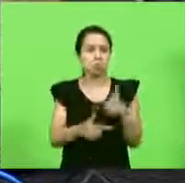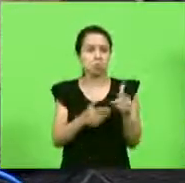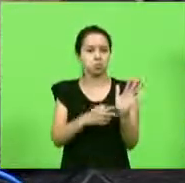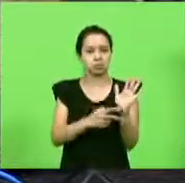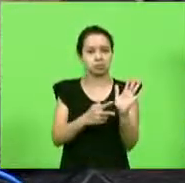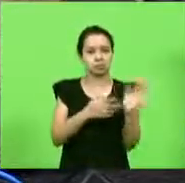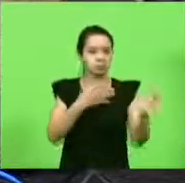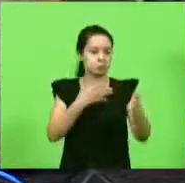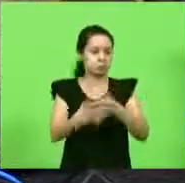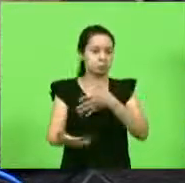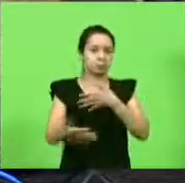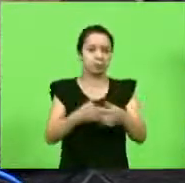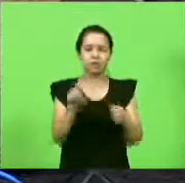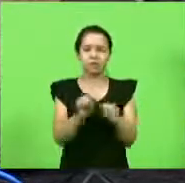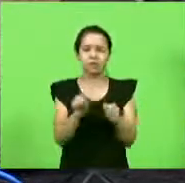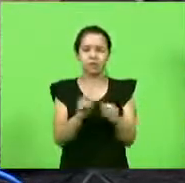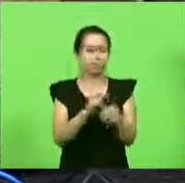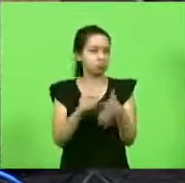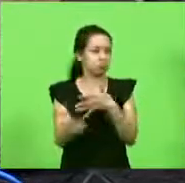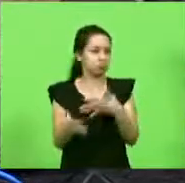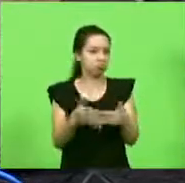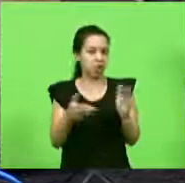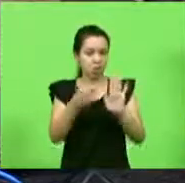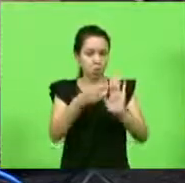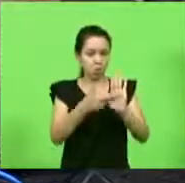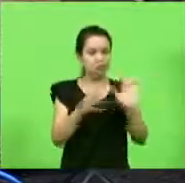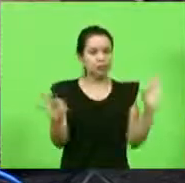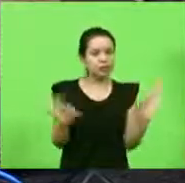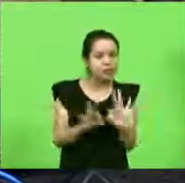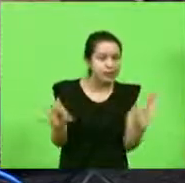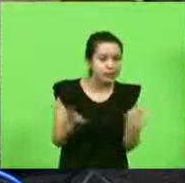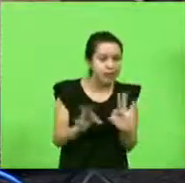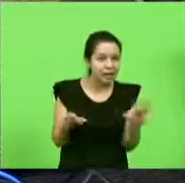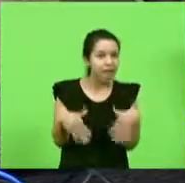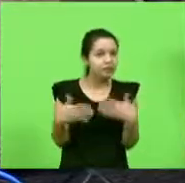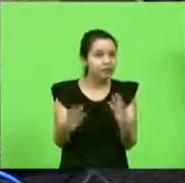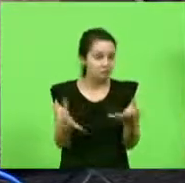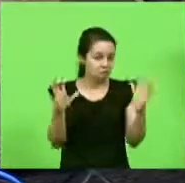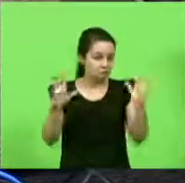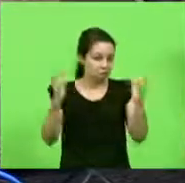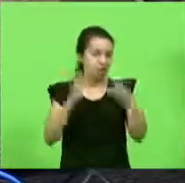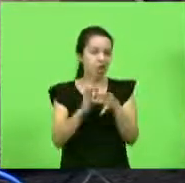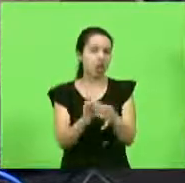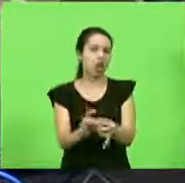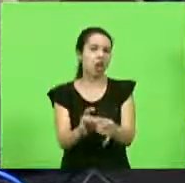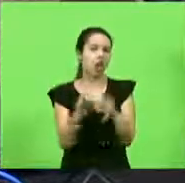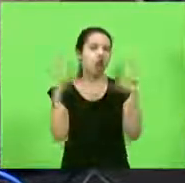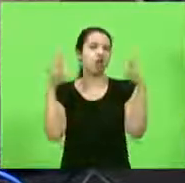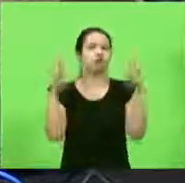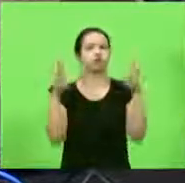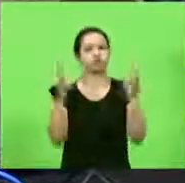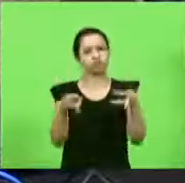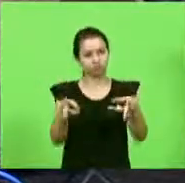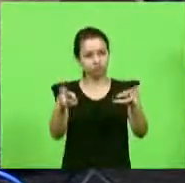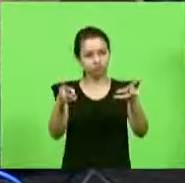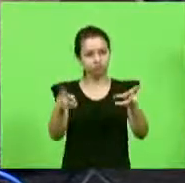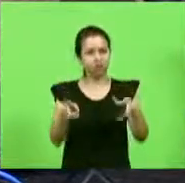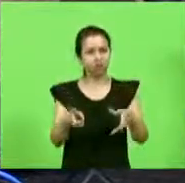o que quer. E como não é regulamentado, a festa continua. porque, afinal de contas, ser sindicalista no Brasil